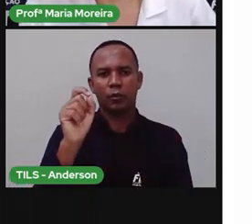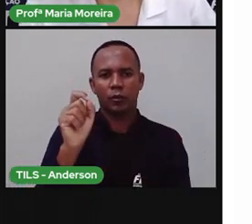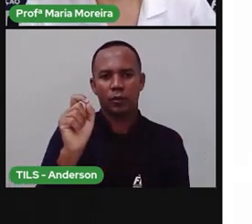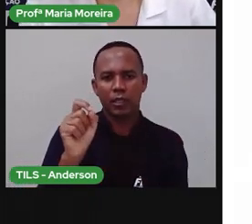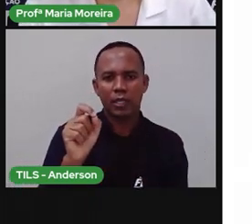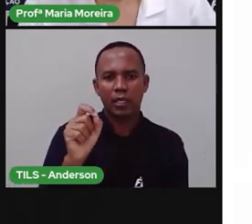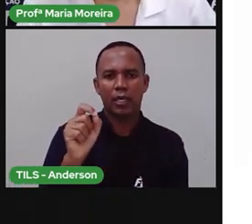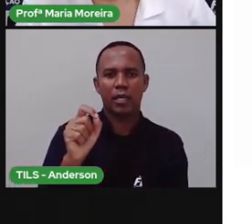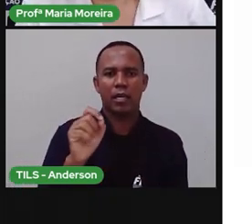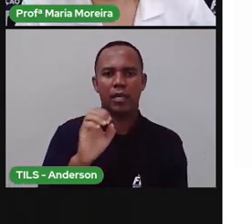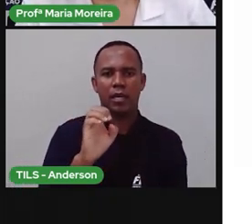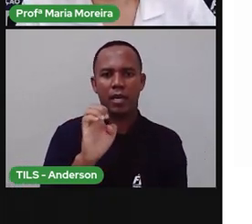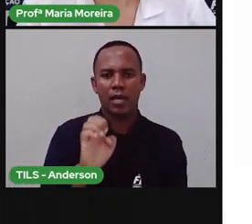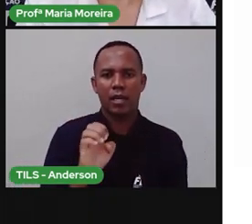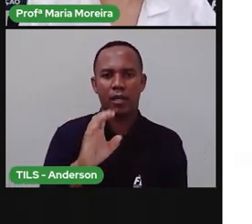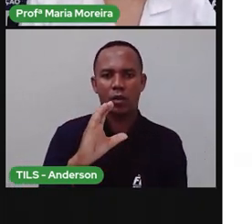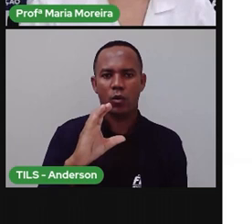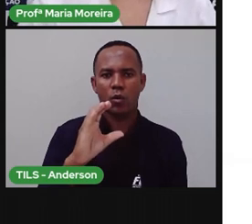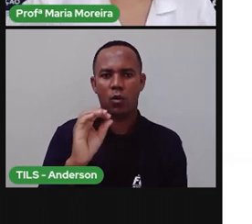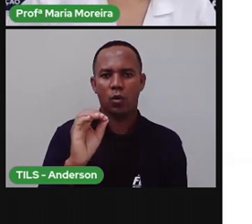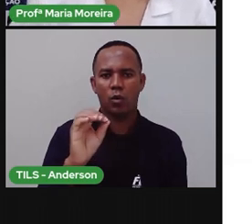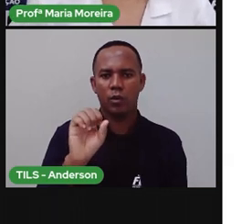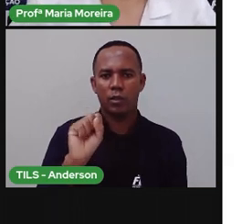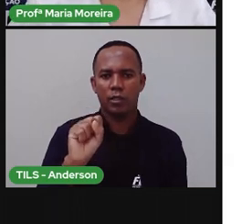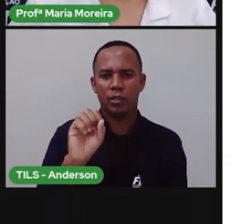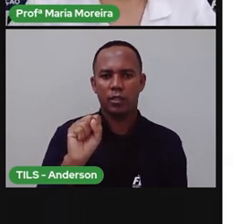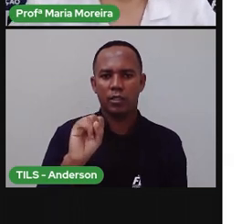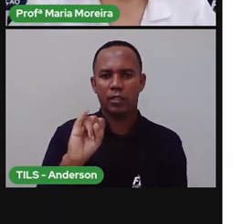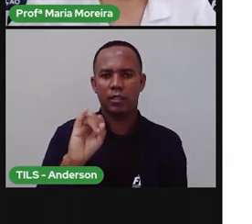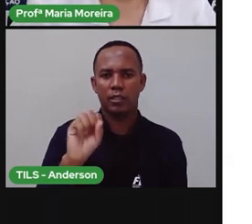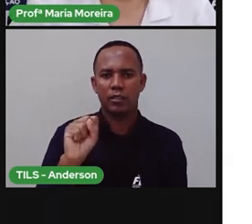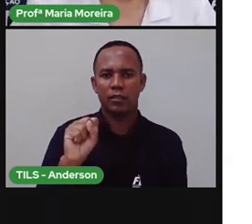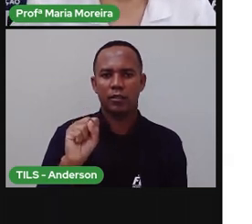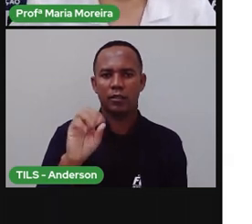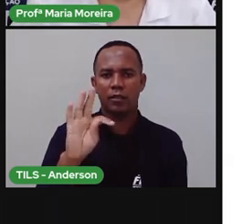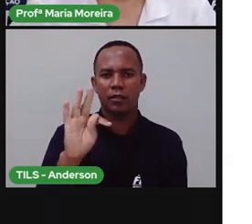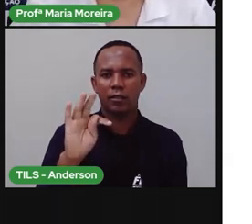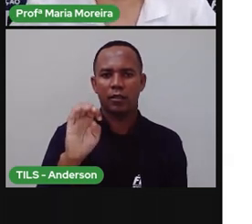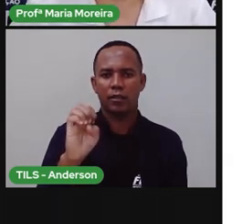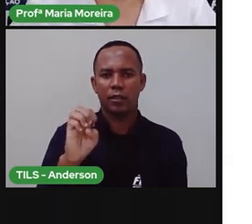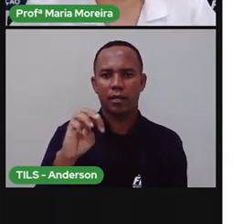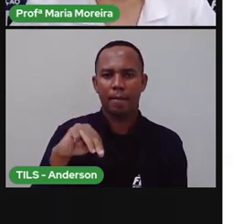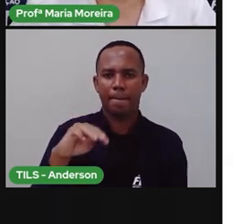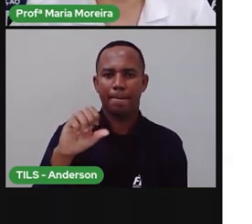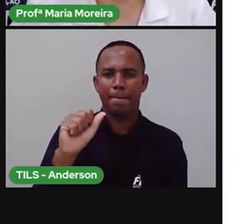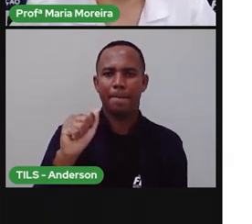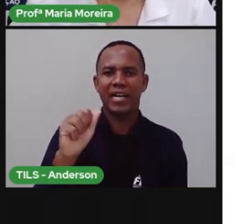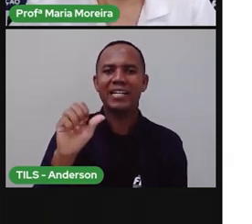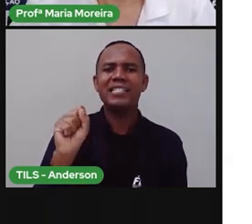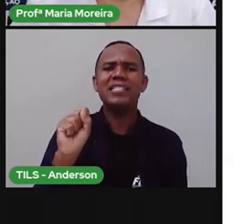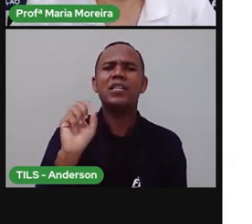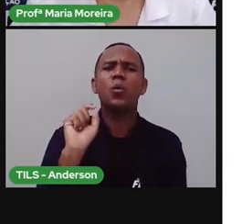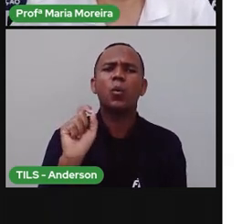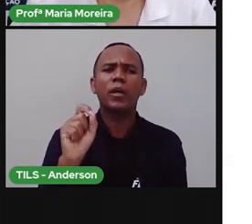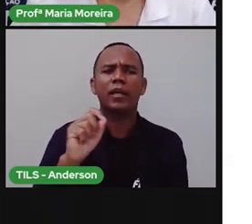Você sabe? Pra quem não sabe, fica aí já uma atividadezinha, indicação ainda pra Maria. Ecossistema.